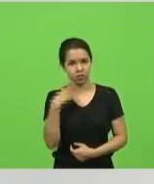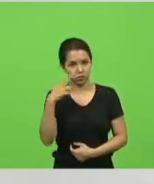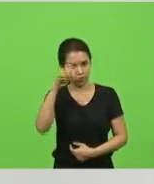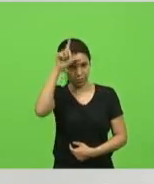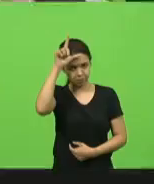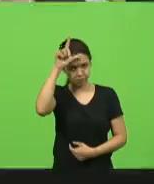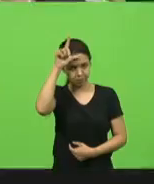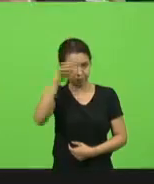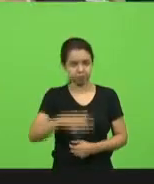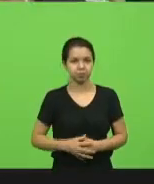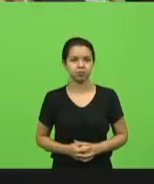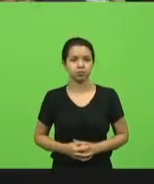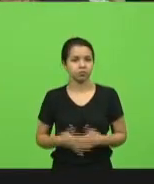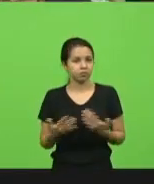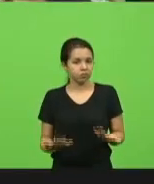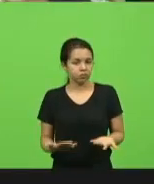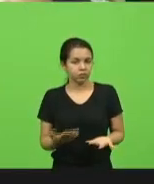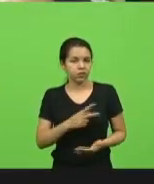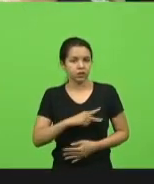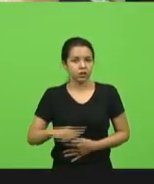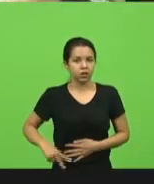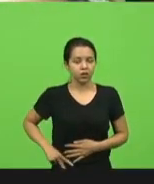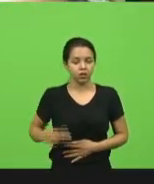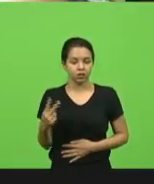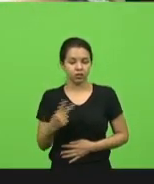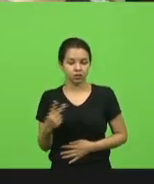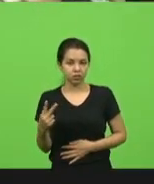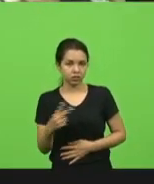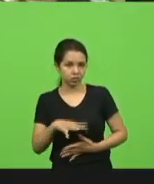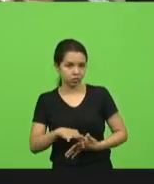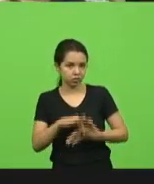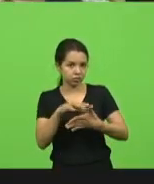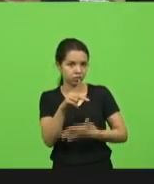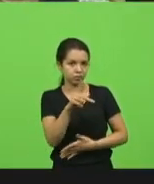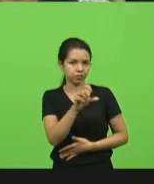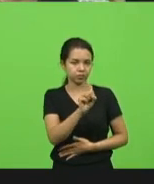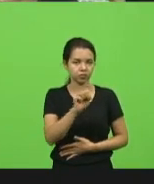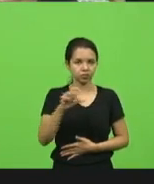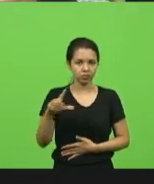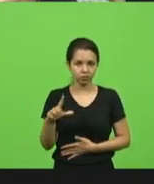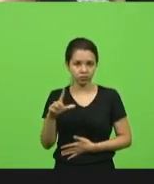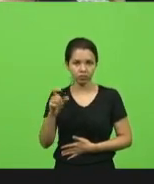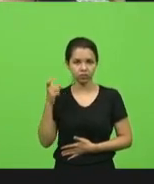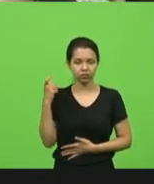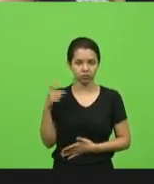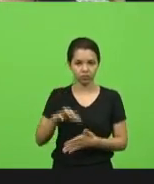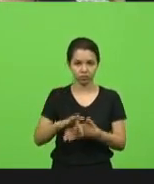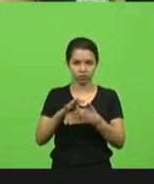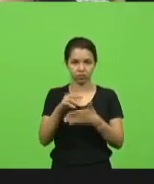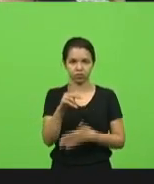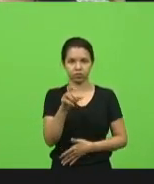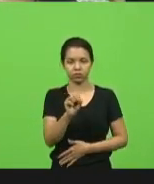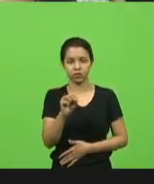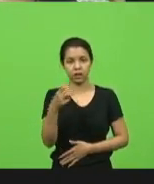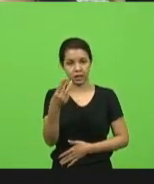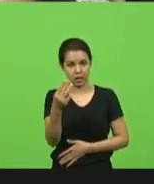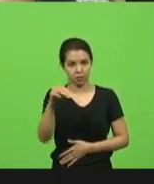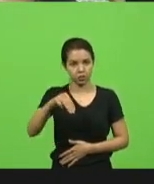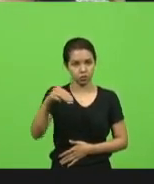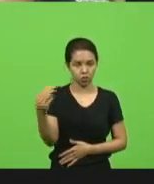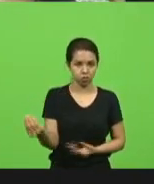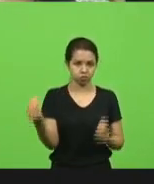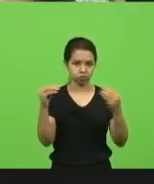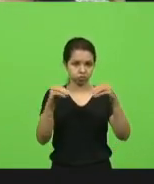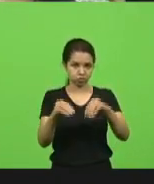Senhor presidente, como vice-líder do PSL, o ex-líder do PSL, eu peço que o acrescente três minutos ao tempo do deputado Felipe Estevam ali,